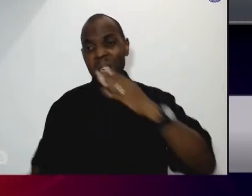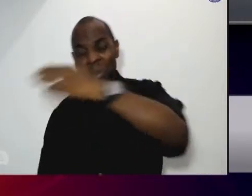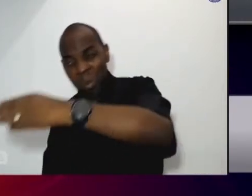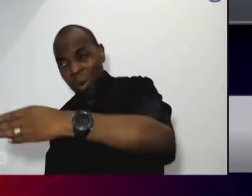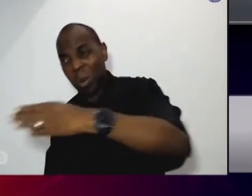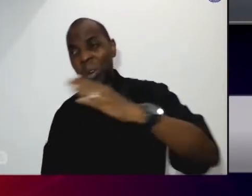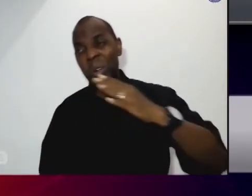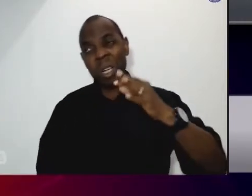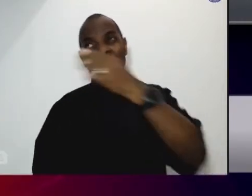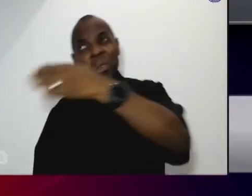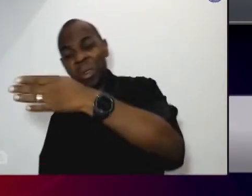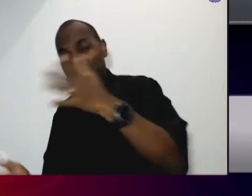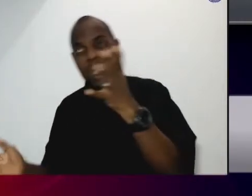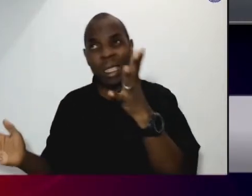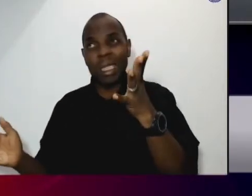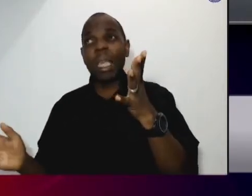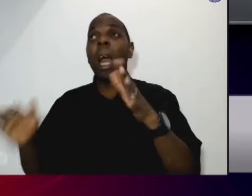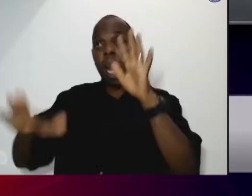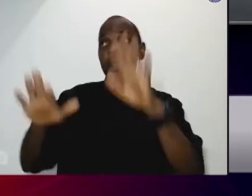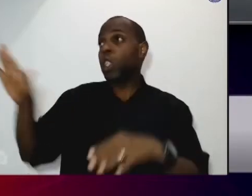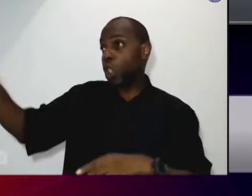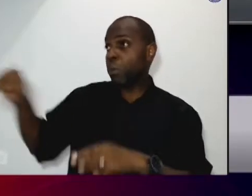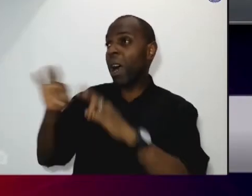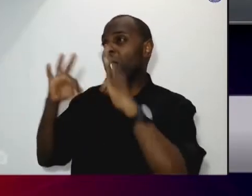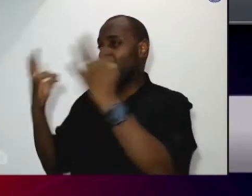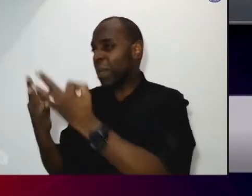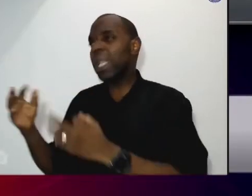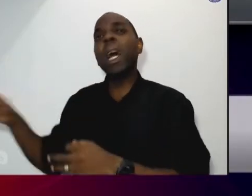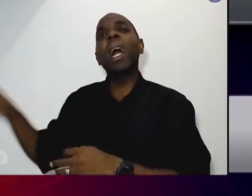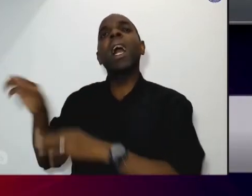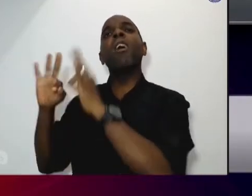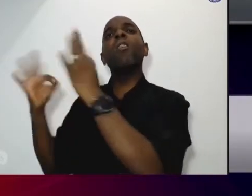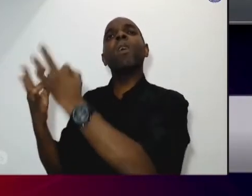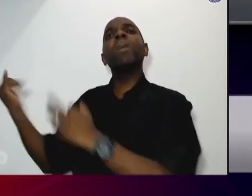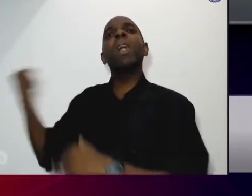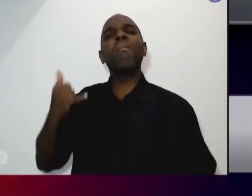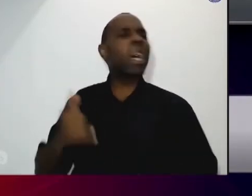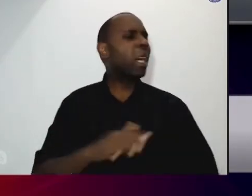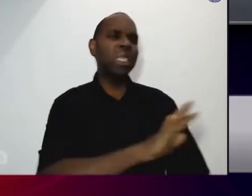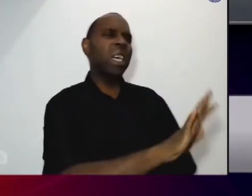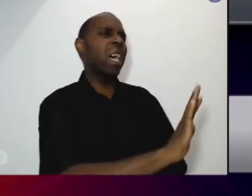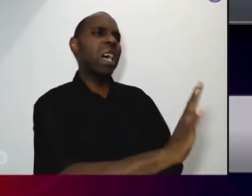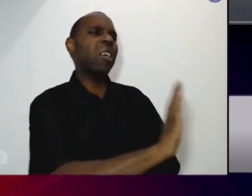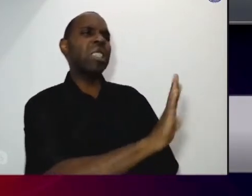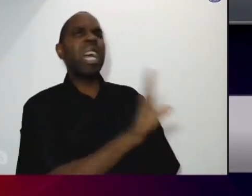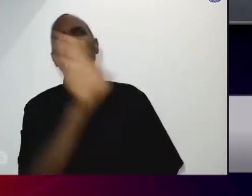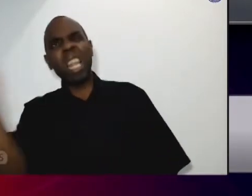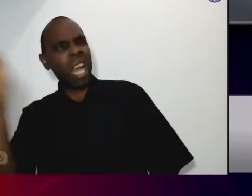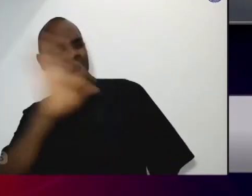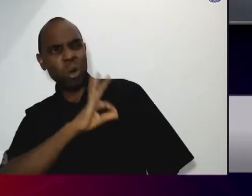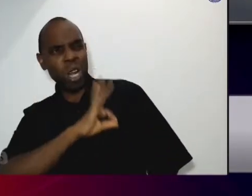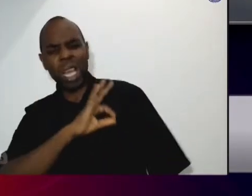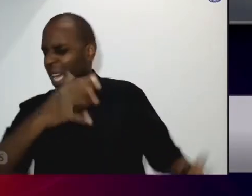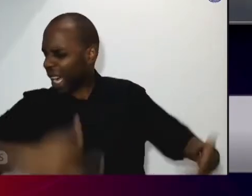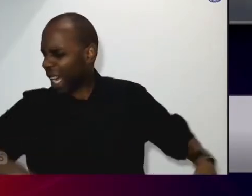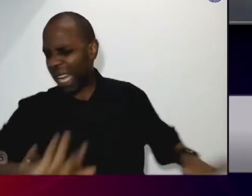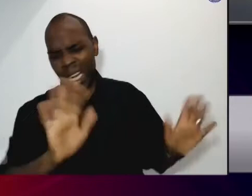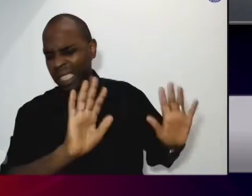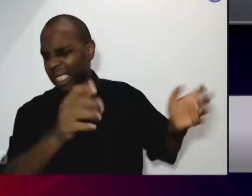familiar o familiar fala assim ah espera um pouquinho às vezes não é não é para isso então ela não tem um apoio